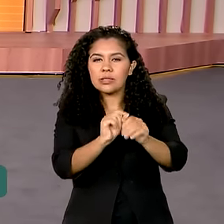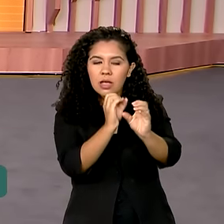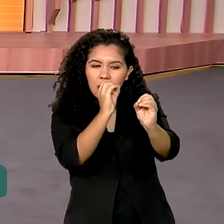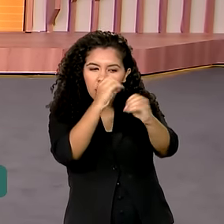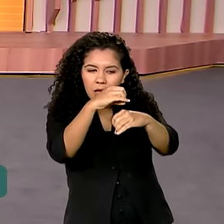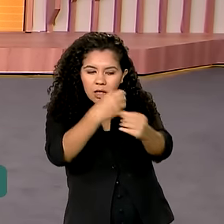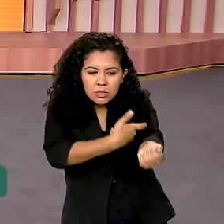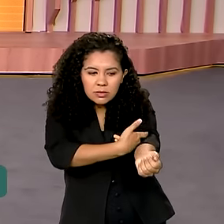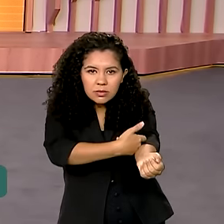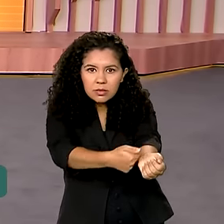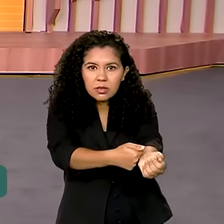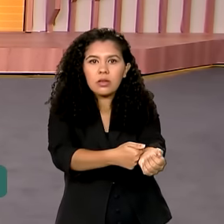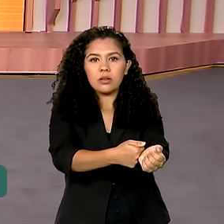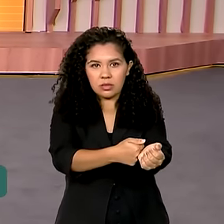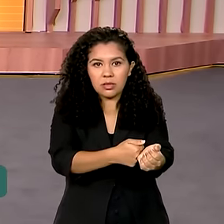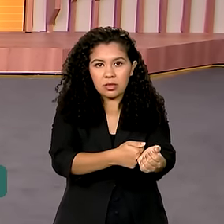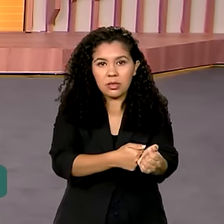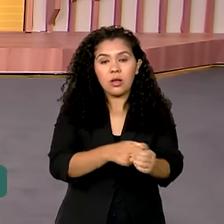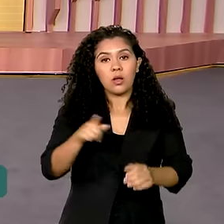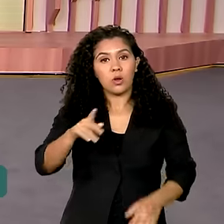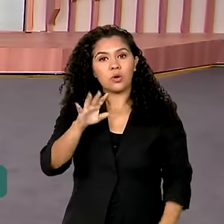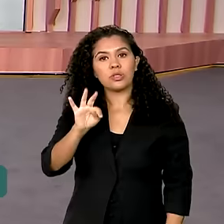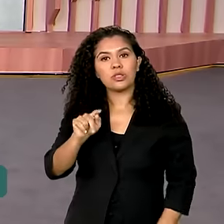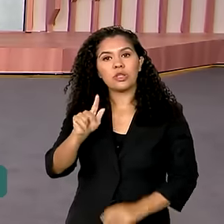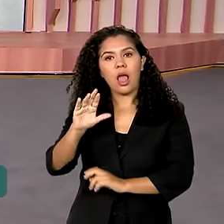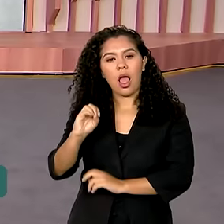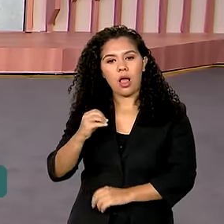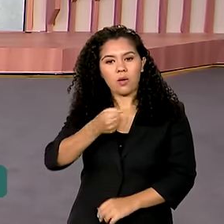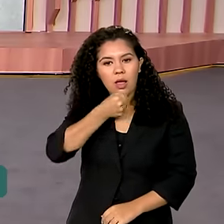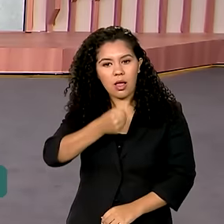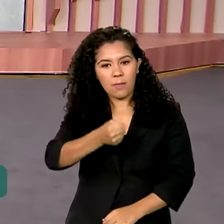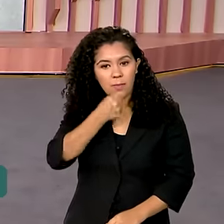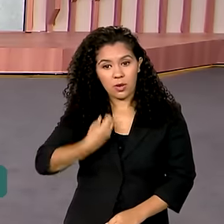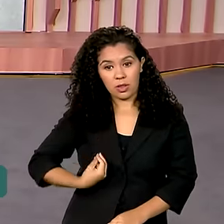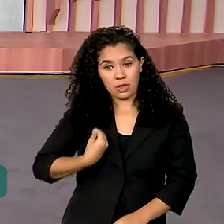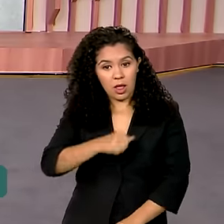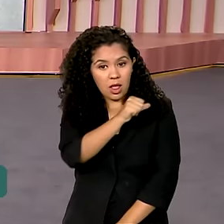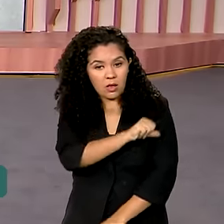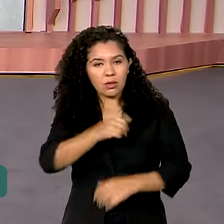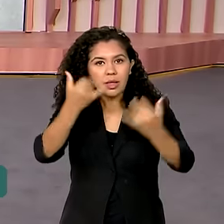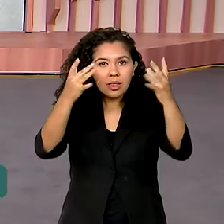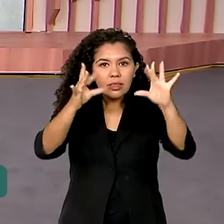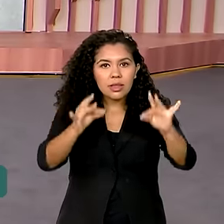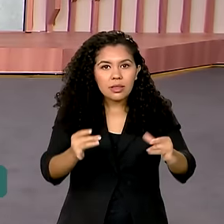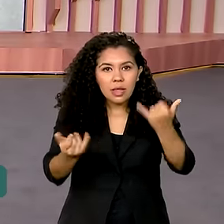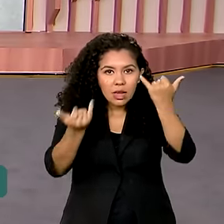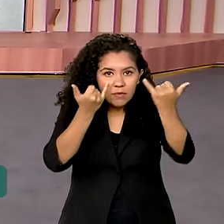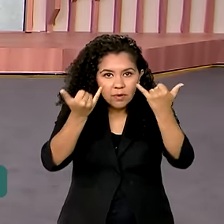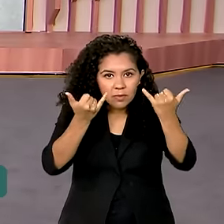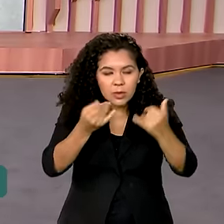toxicológico. O Thiago Pimenta, lá no Rio de Janeiro, tem as informações para a gente. Bom dia, Thiago.